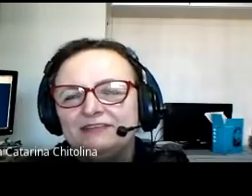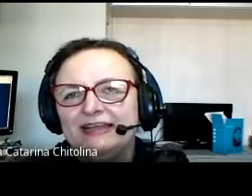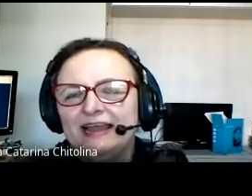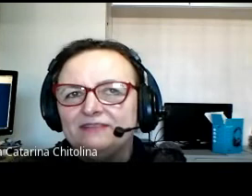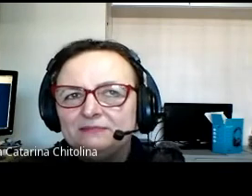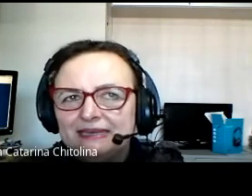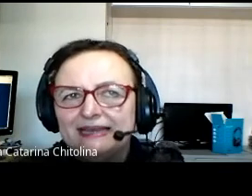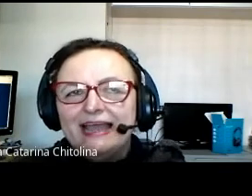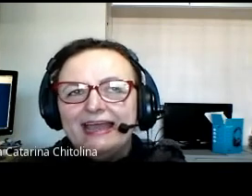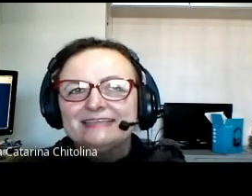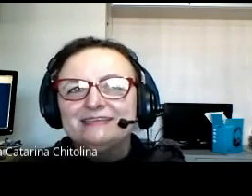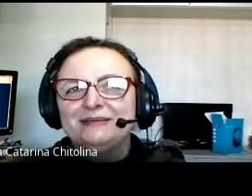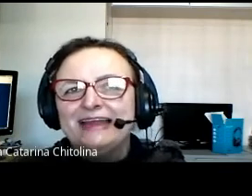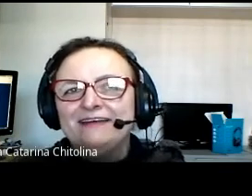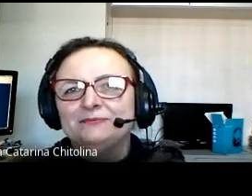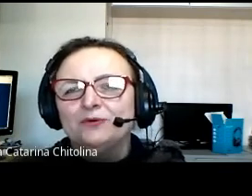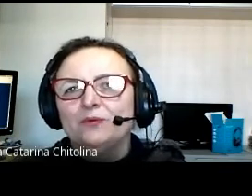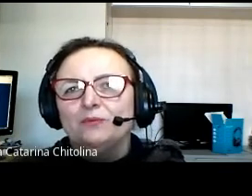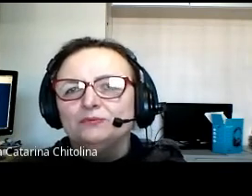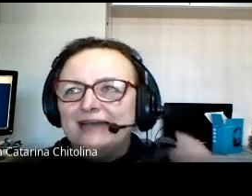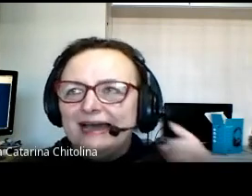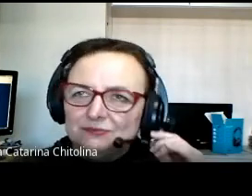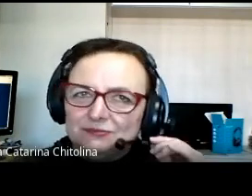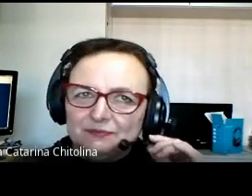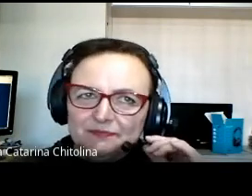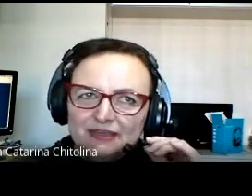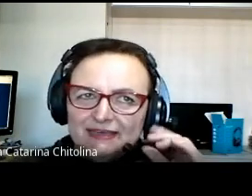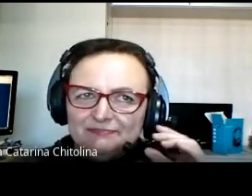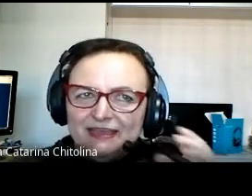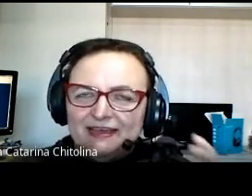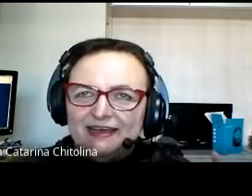mulheres Entravam naquela família Elas não entravam Como um dado